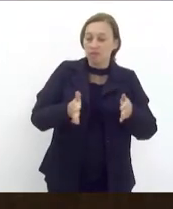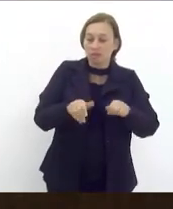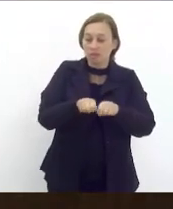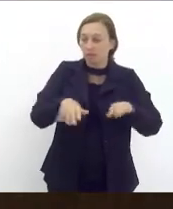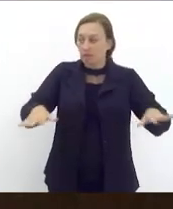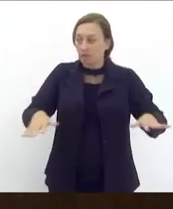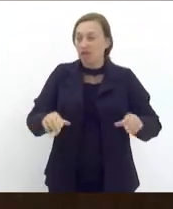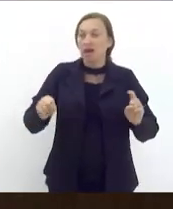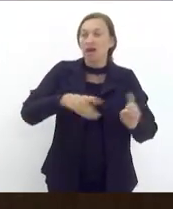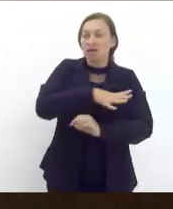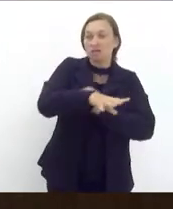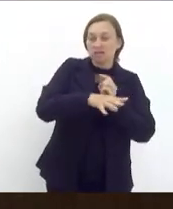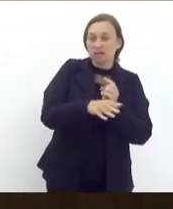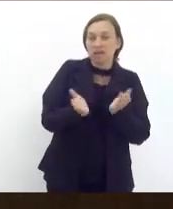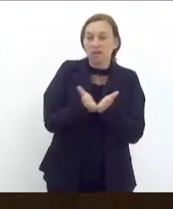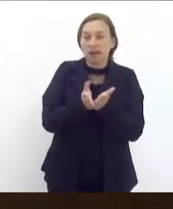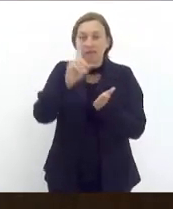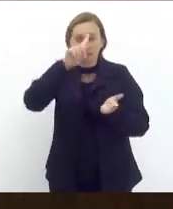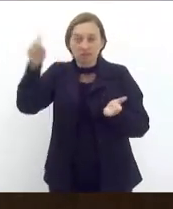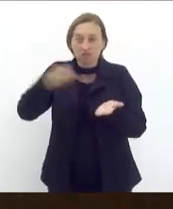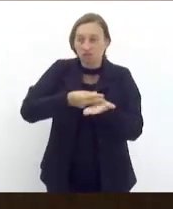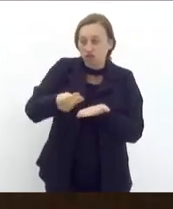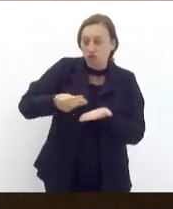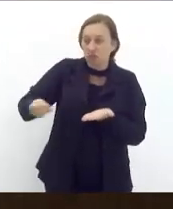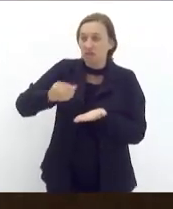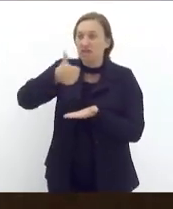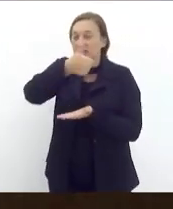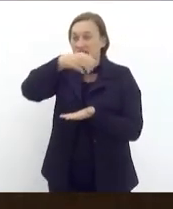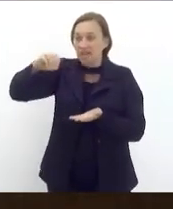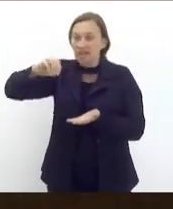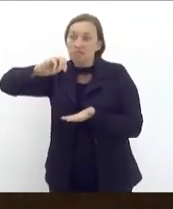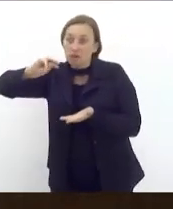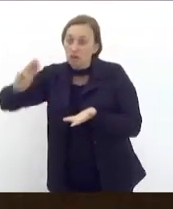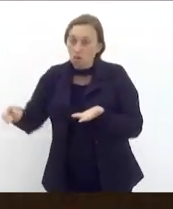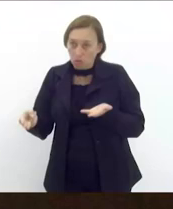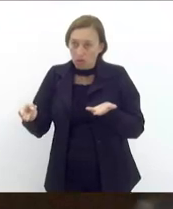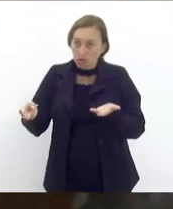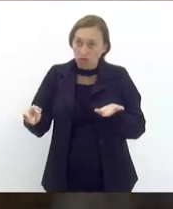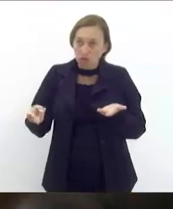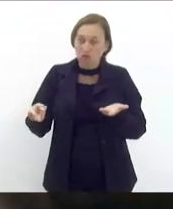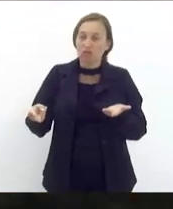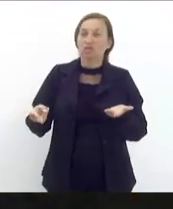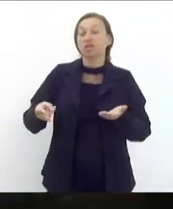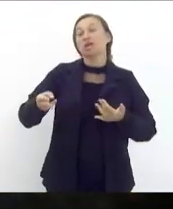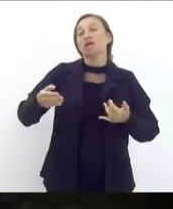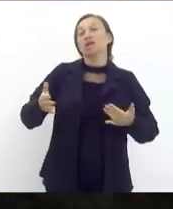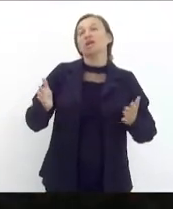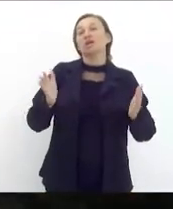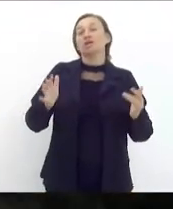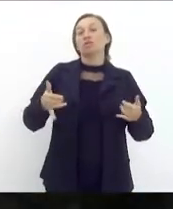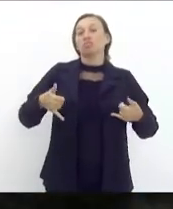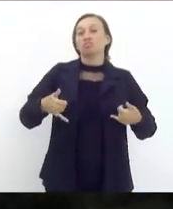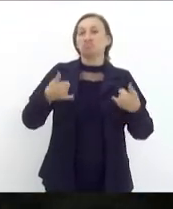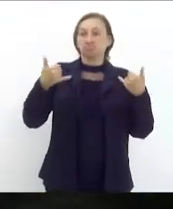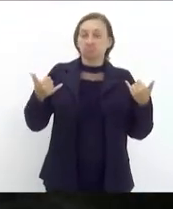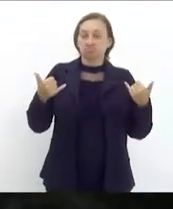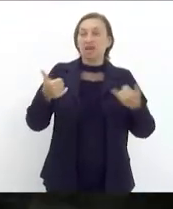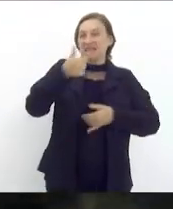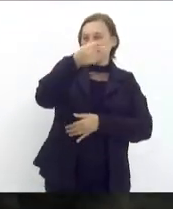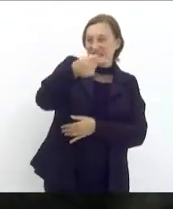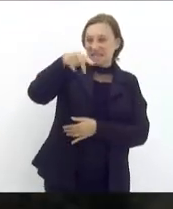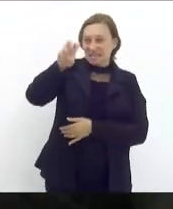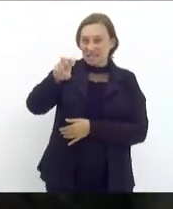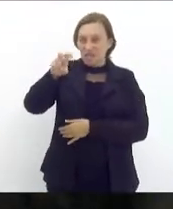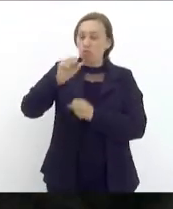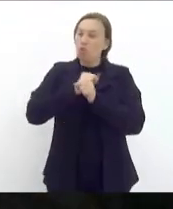A sociedade bíblica do Brasil chegou a distribuir 100 milhões e faz o aniversário de 75